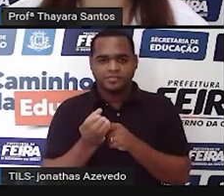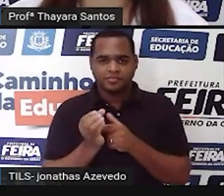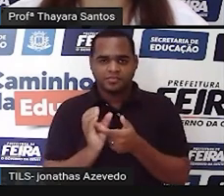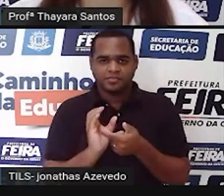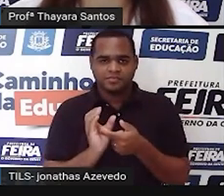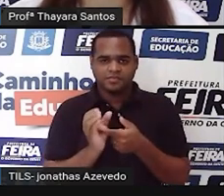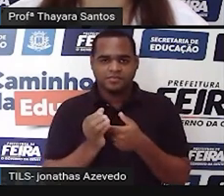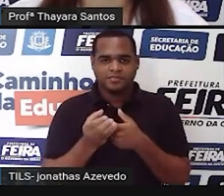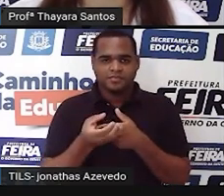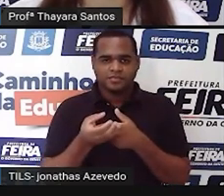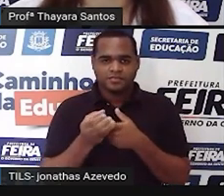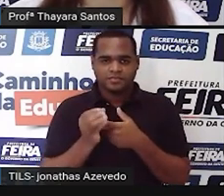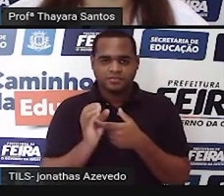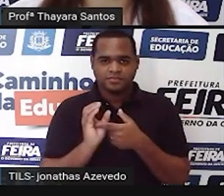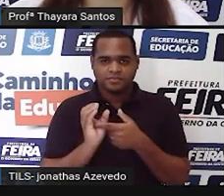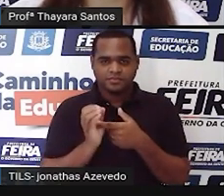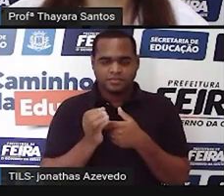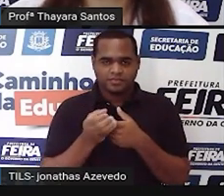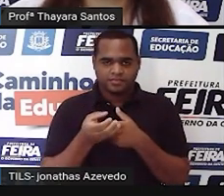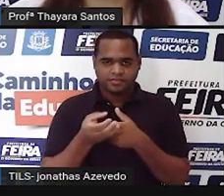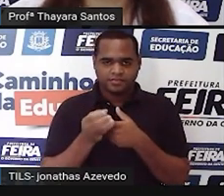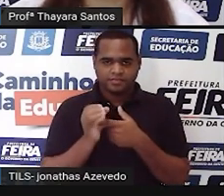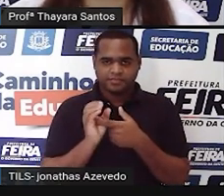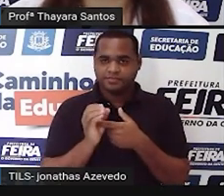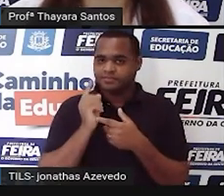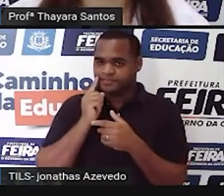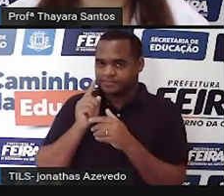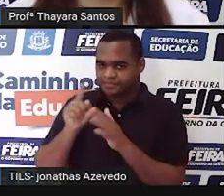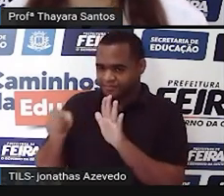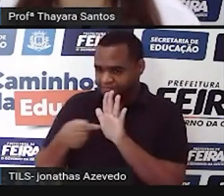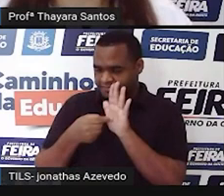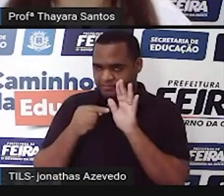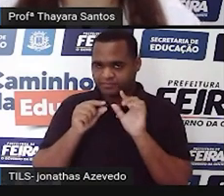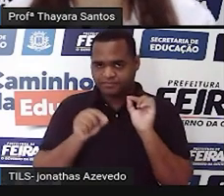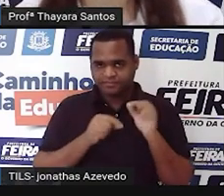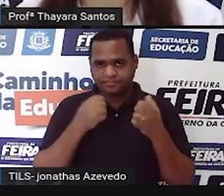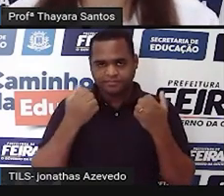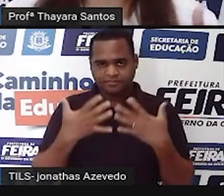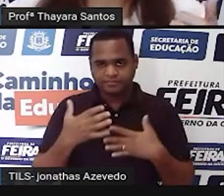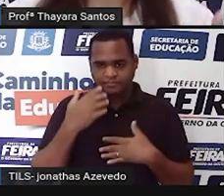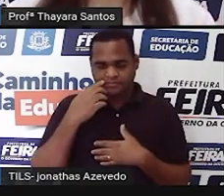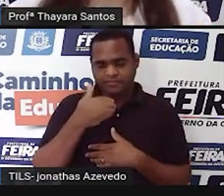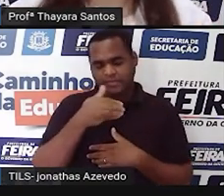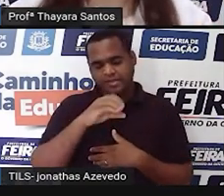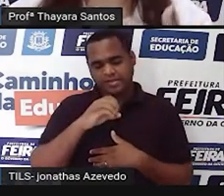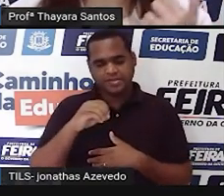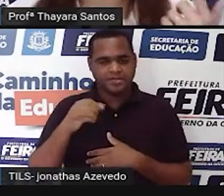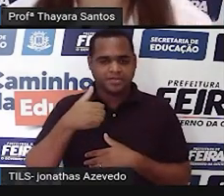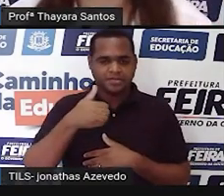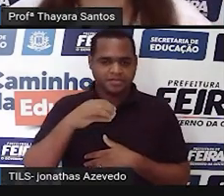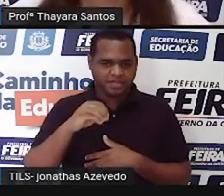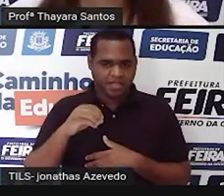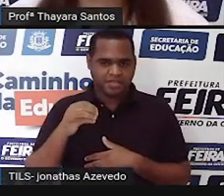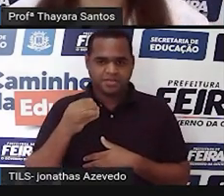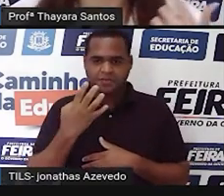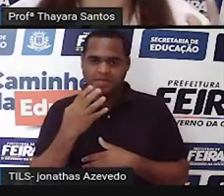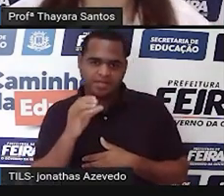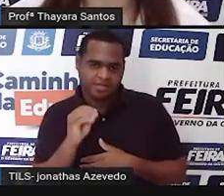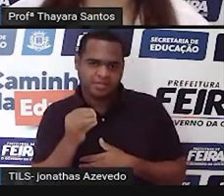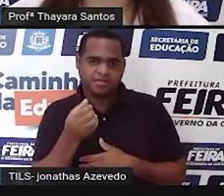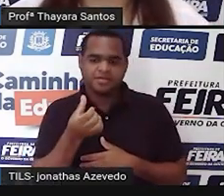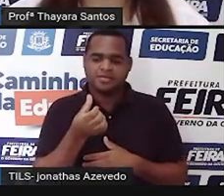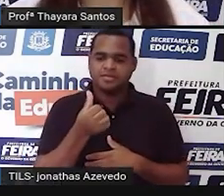onde estão as objetivas, as lentes objetivas, aquelas que eu mostrei pra vocês. Tem aumento de 10, de 40,